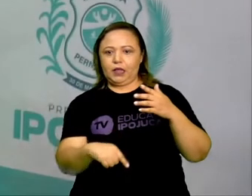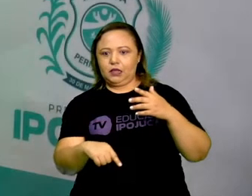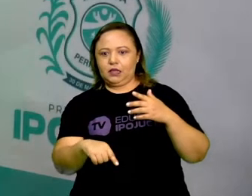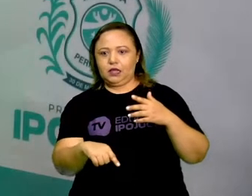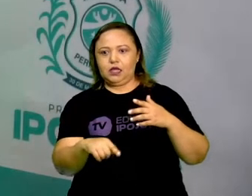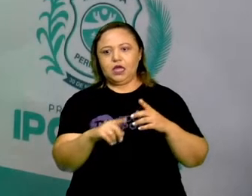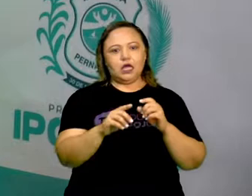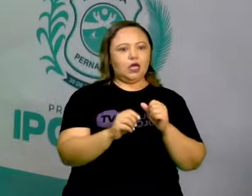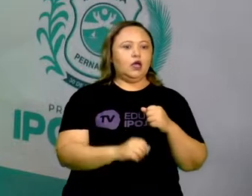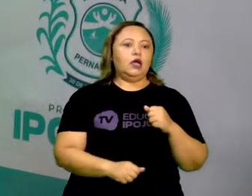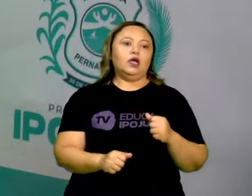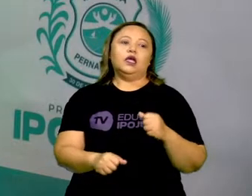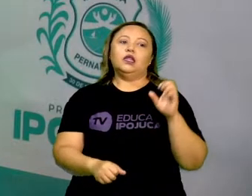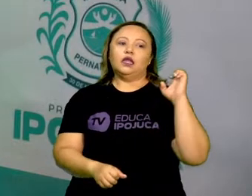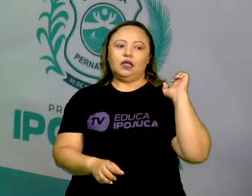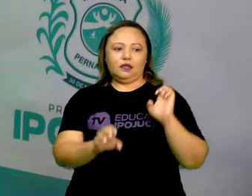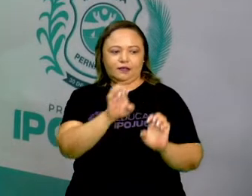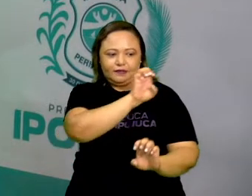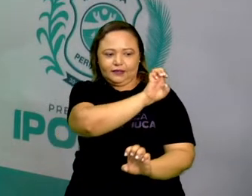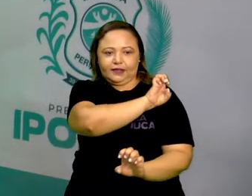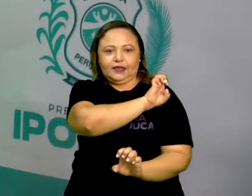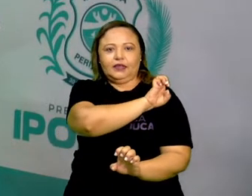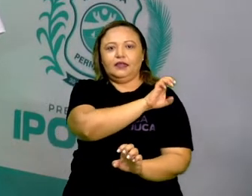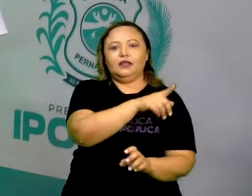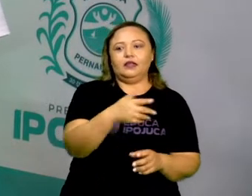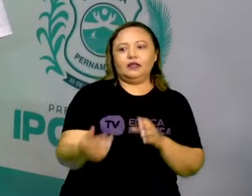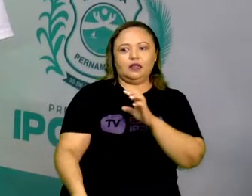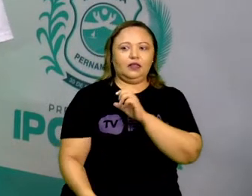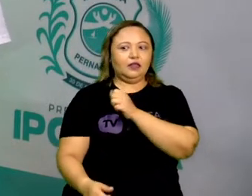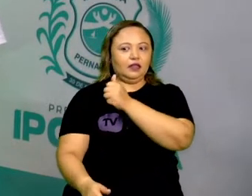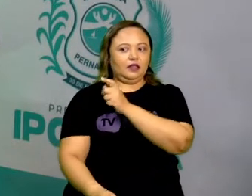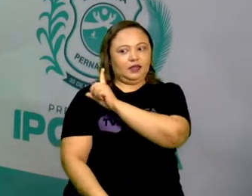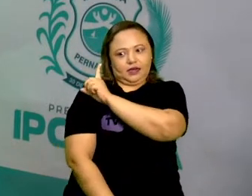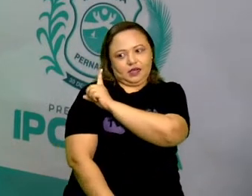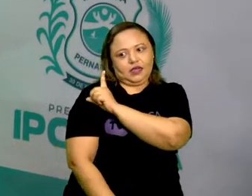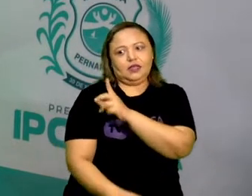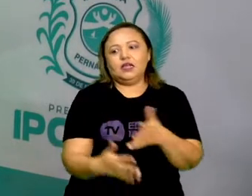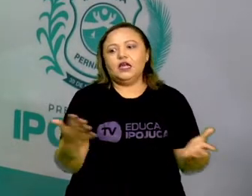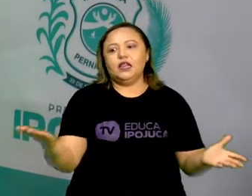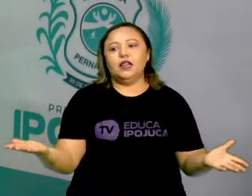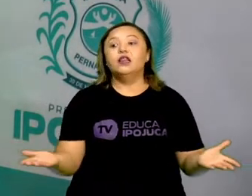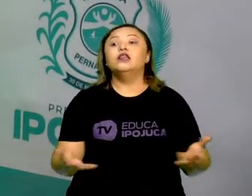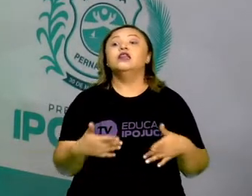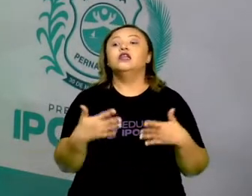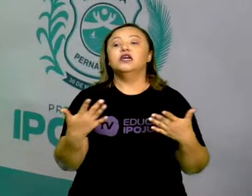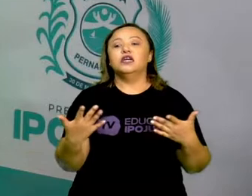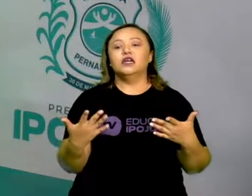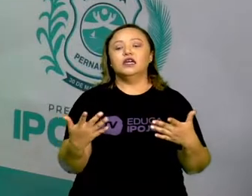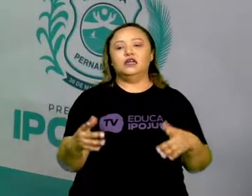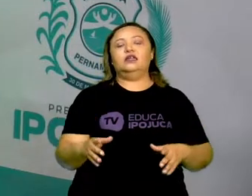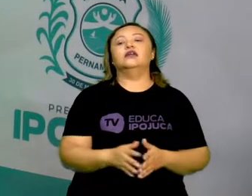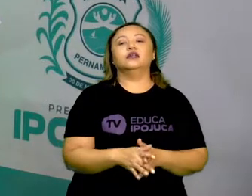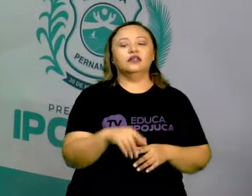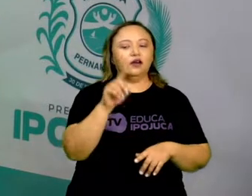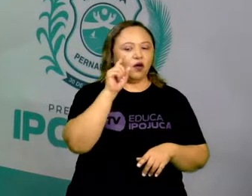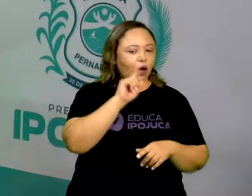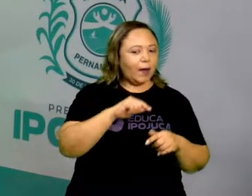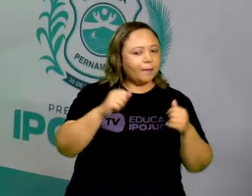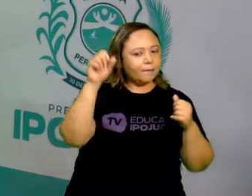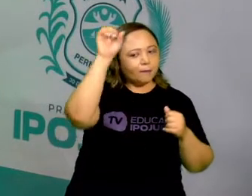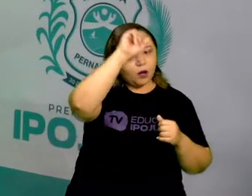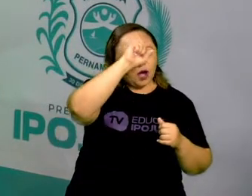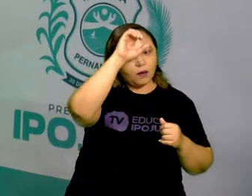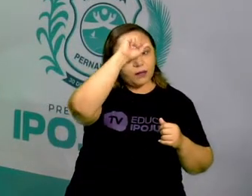na esquerda ou na direita. Então, é importante ter uma coordenada